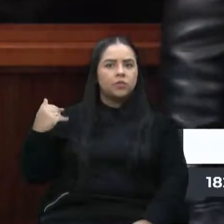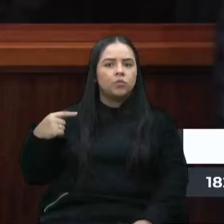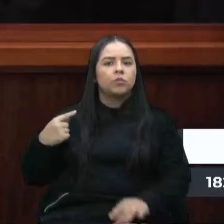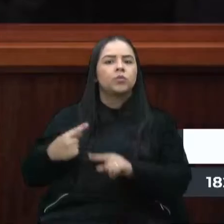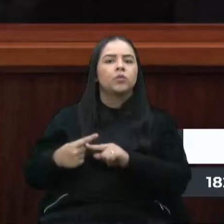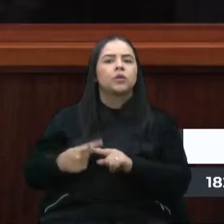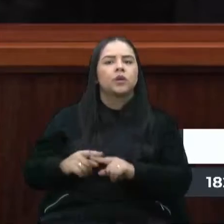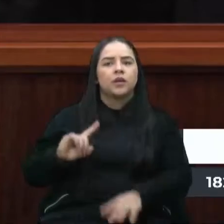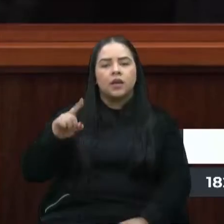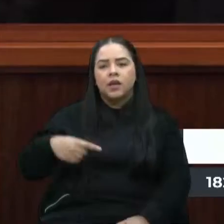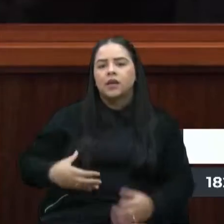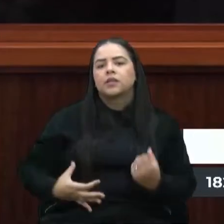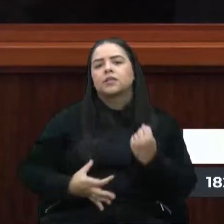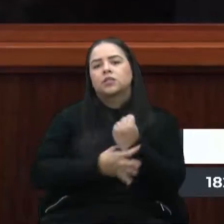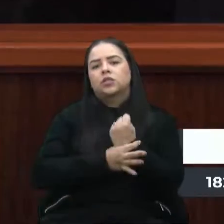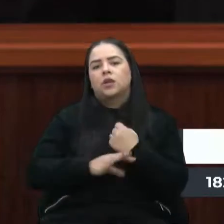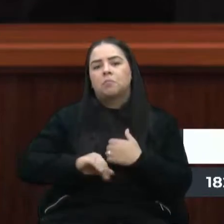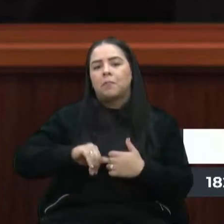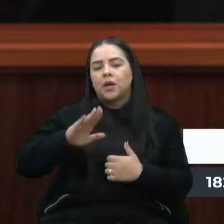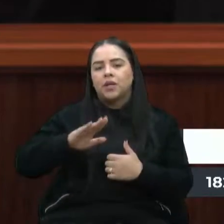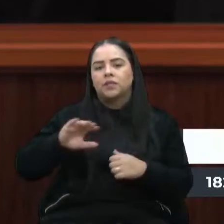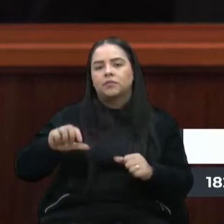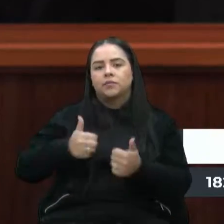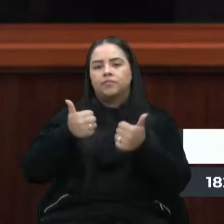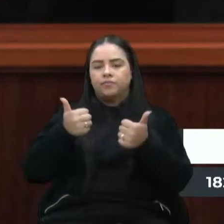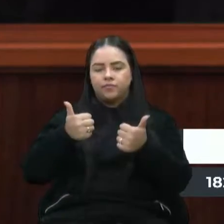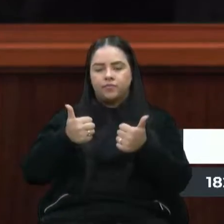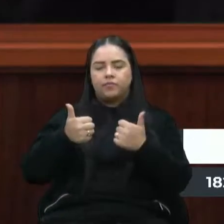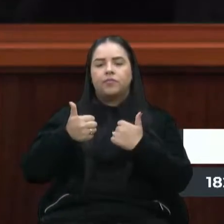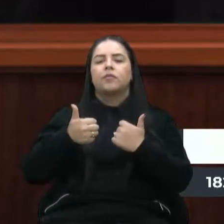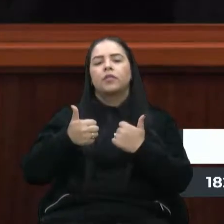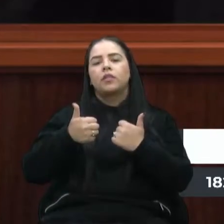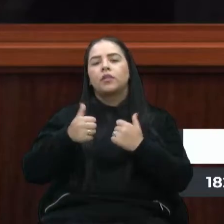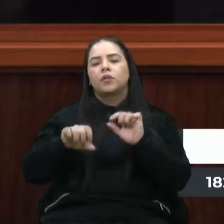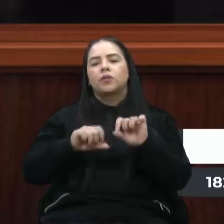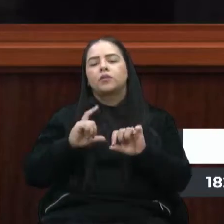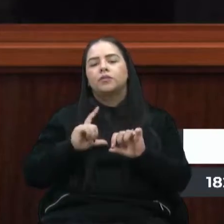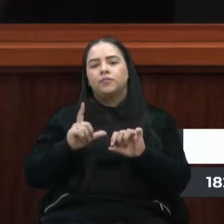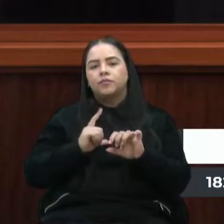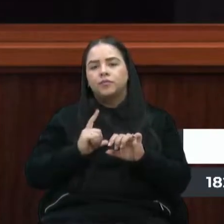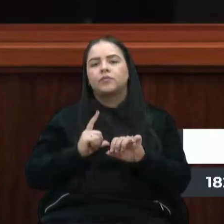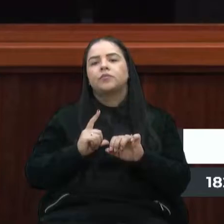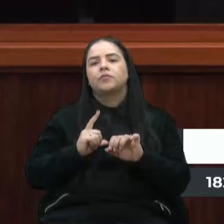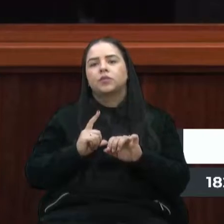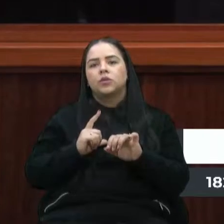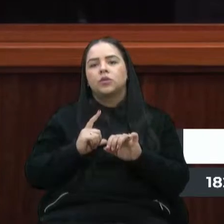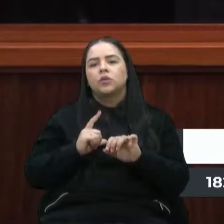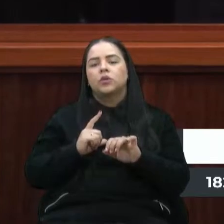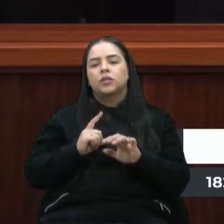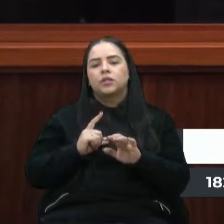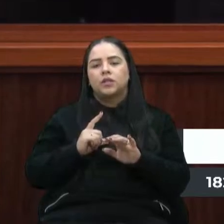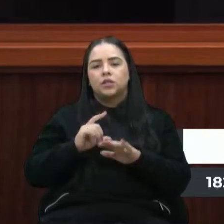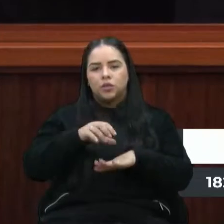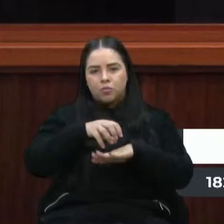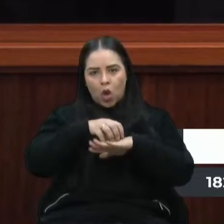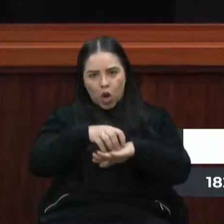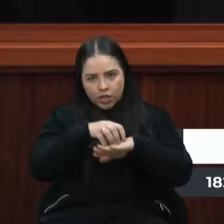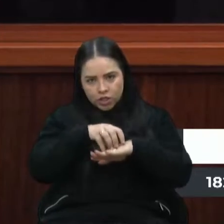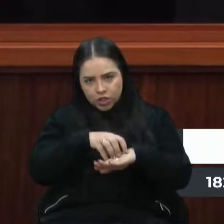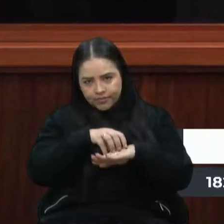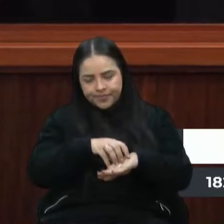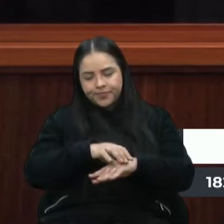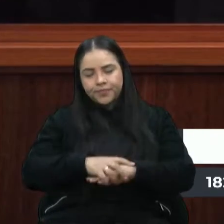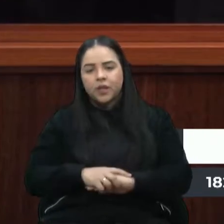é garantir cada vez mais a melhoria do transporte público, do transporte coletivo. E, nesse